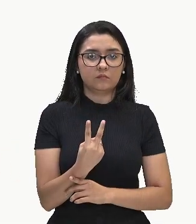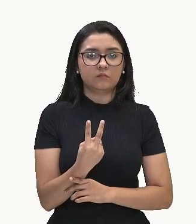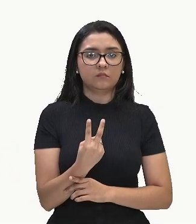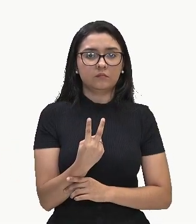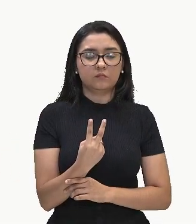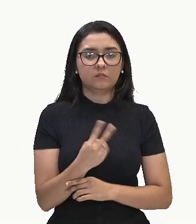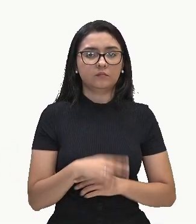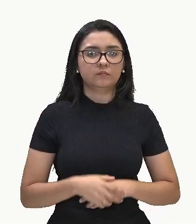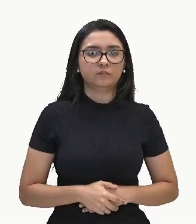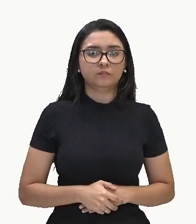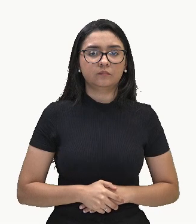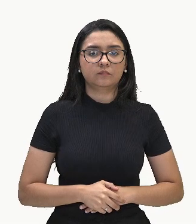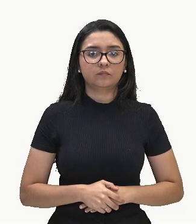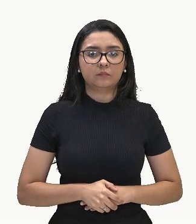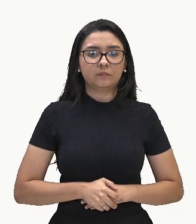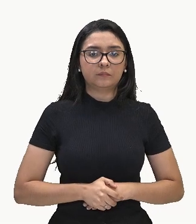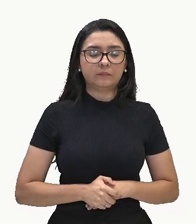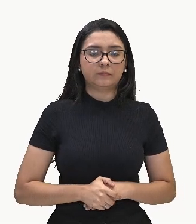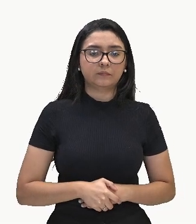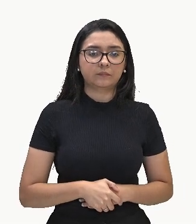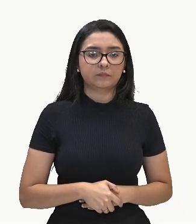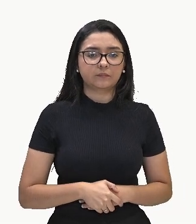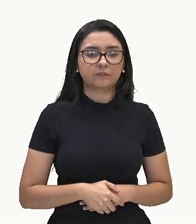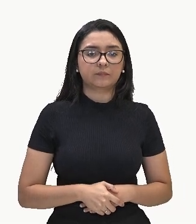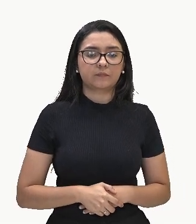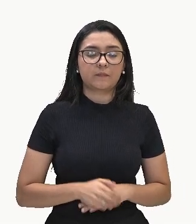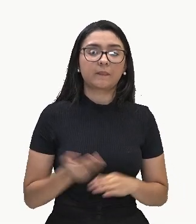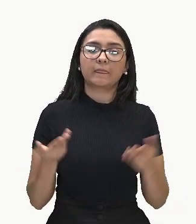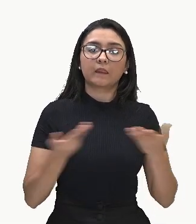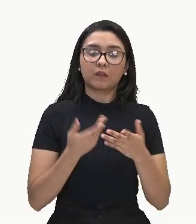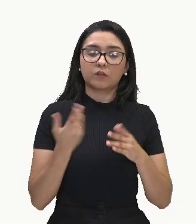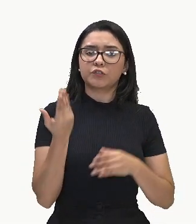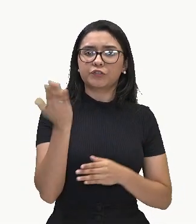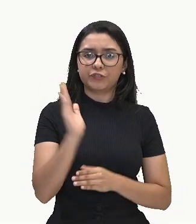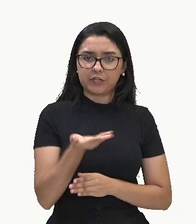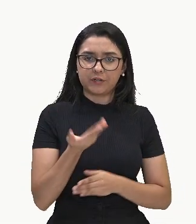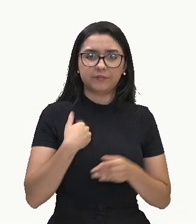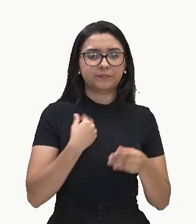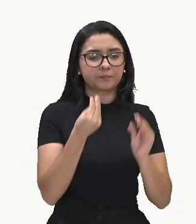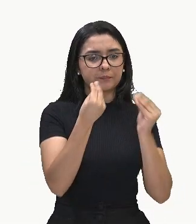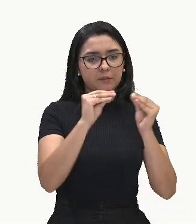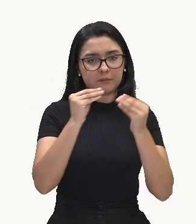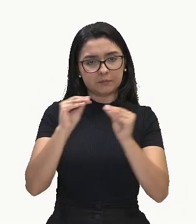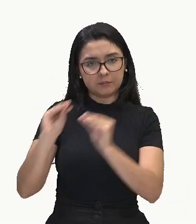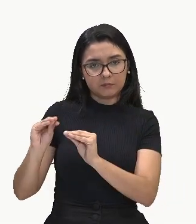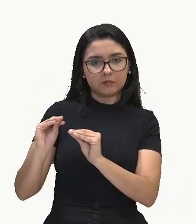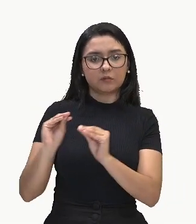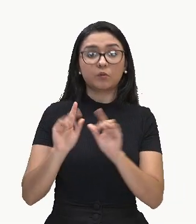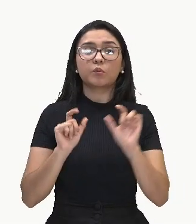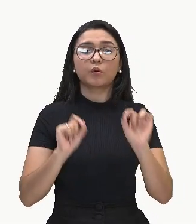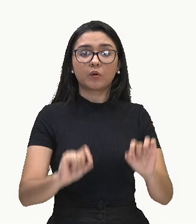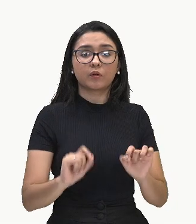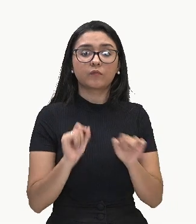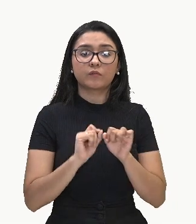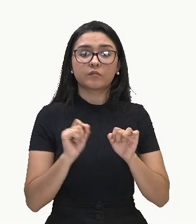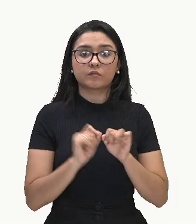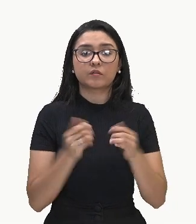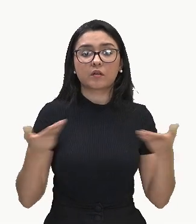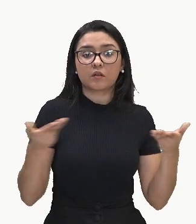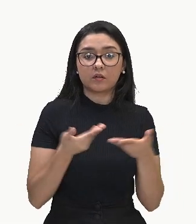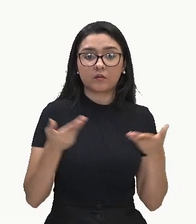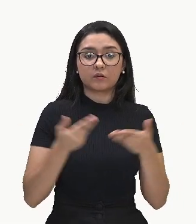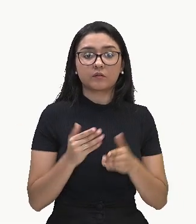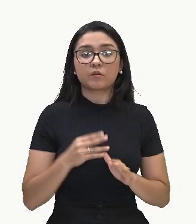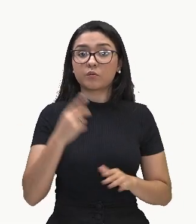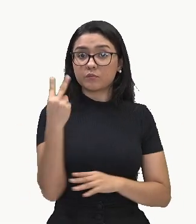2, ok? Agora que eu completei, o que a gente vai fazer? Vamos para o nosso